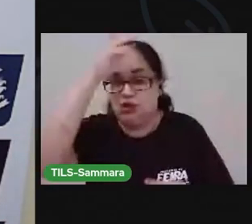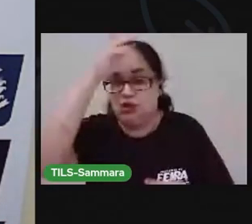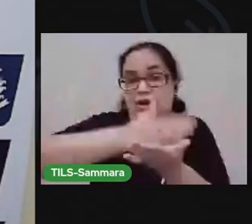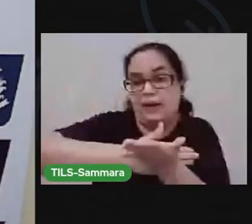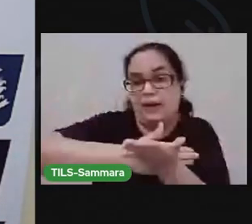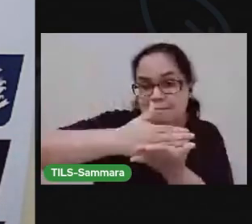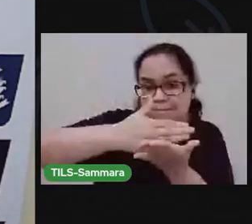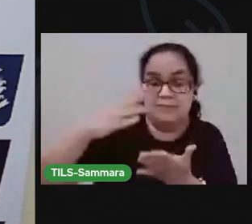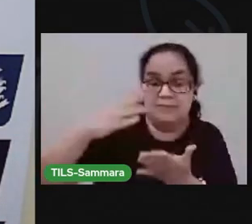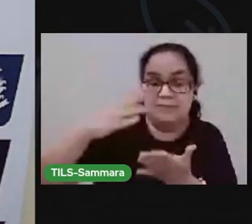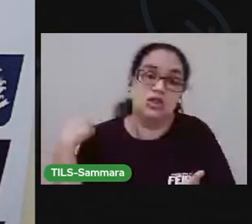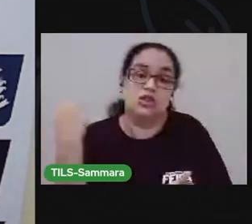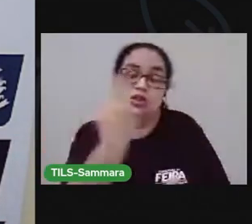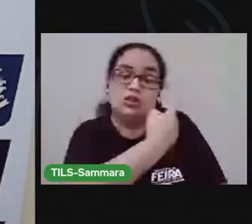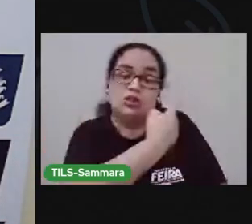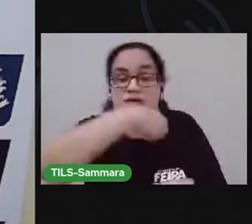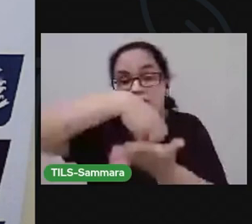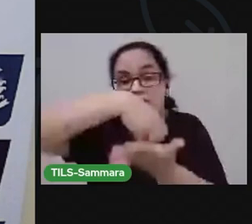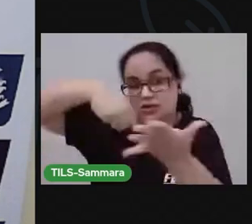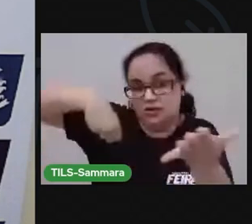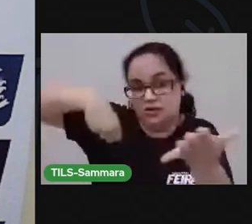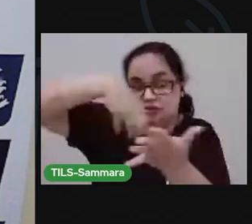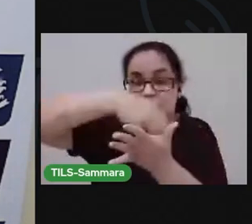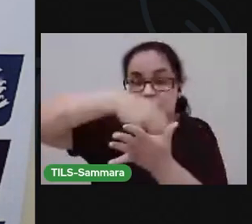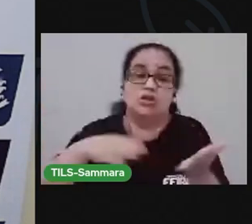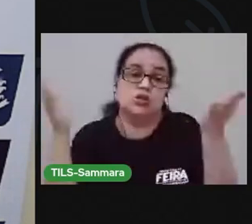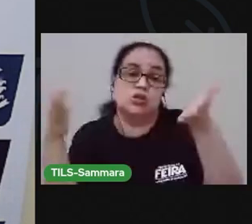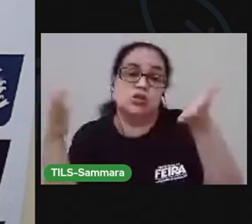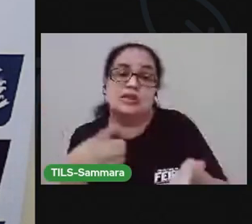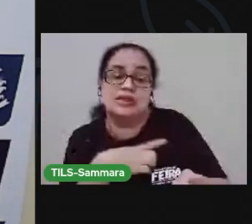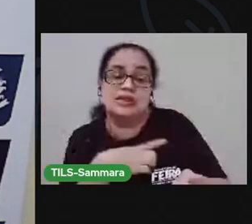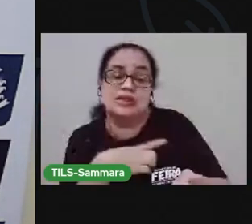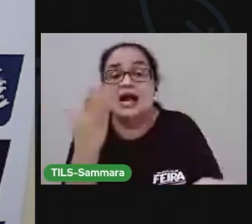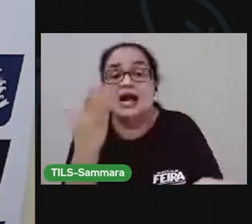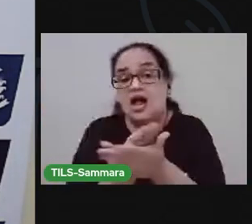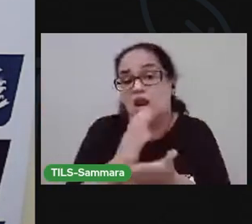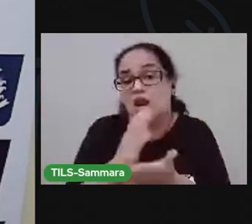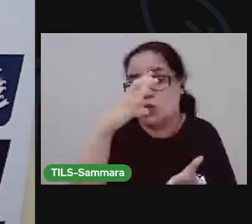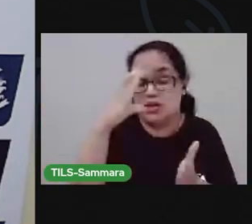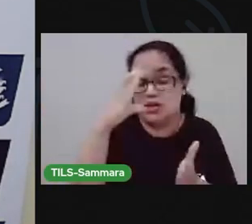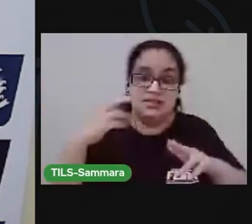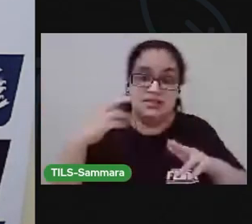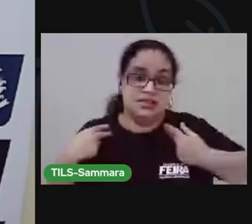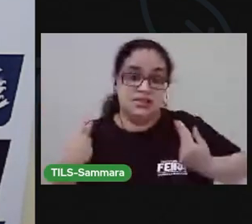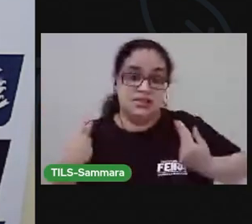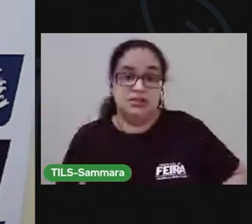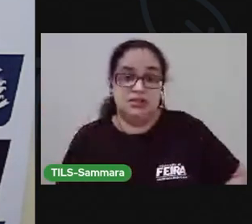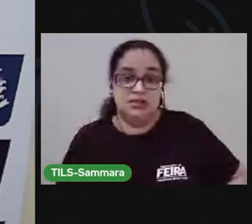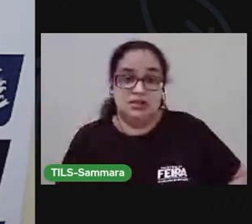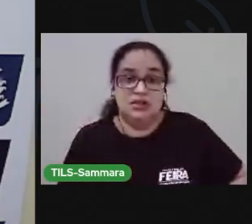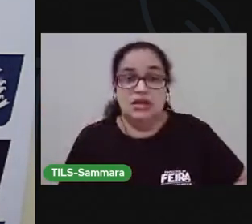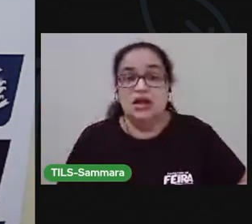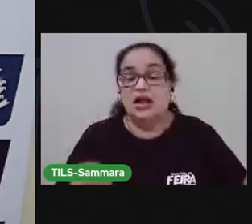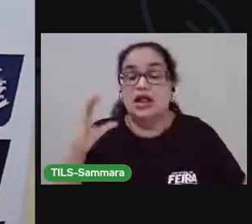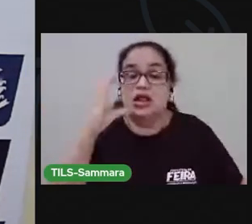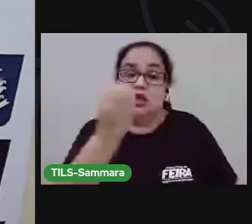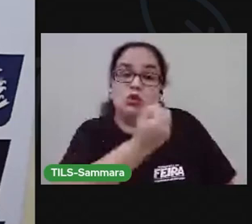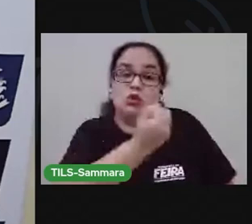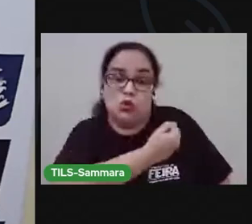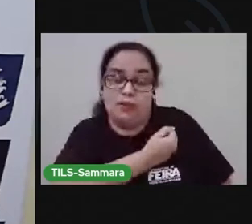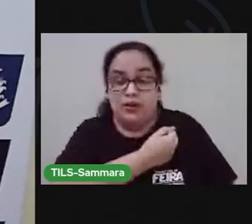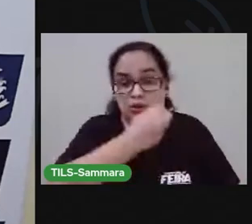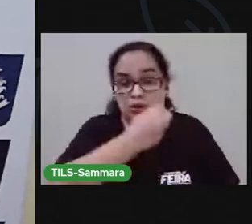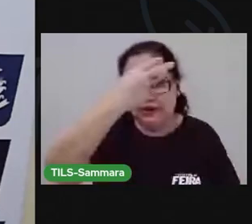as nossas atividades. Hoje nós vamos ter a aula de ciências humanas, a nossa aula de número 33.